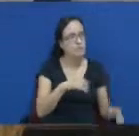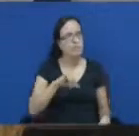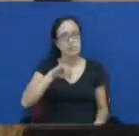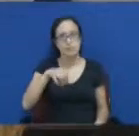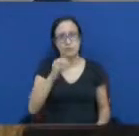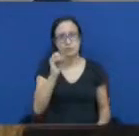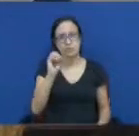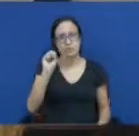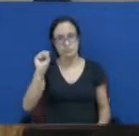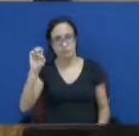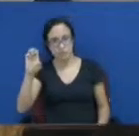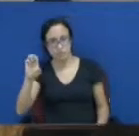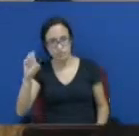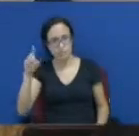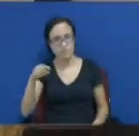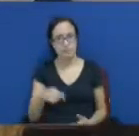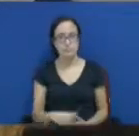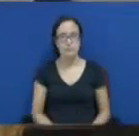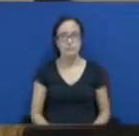Oliveira.